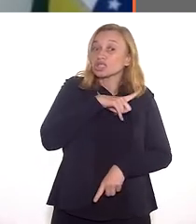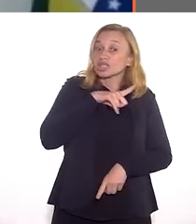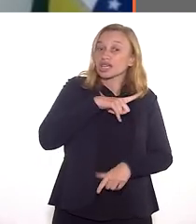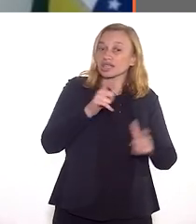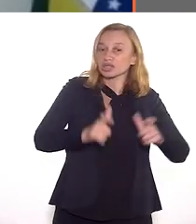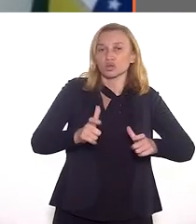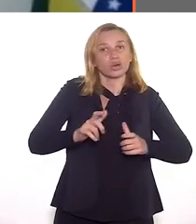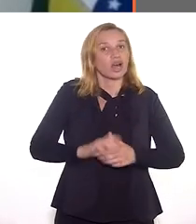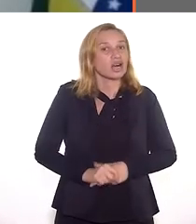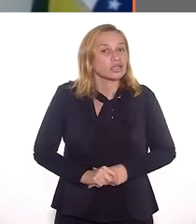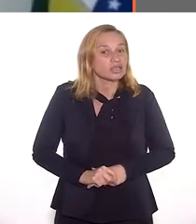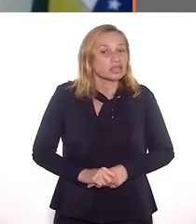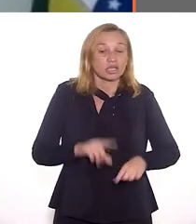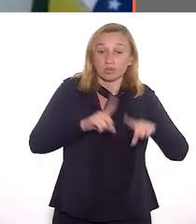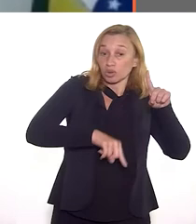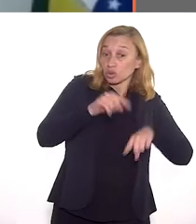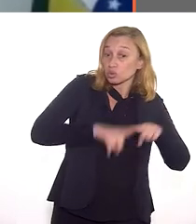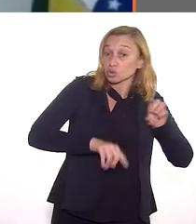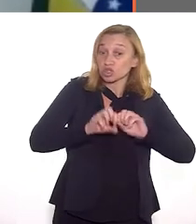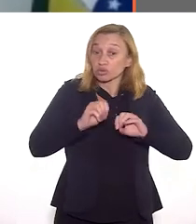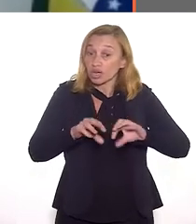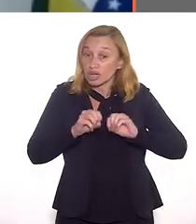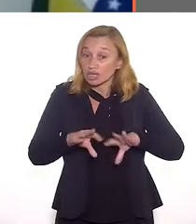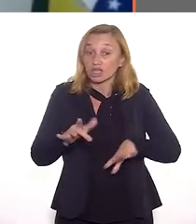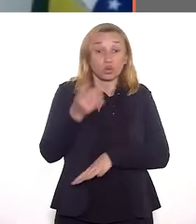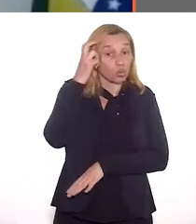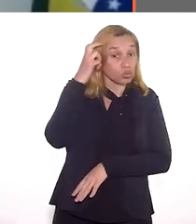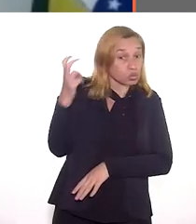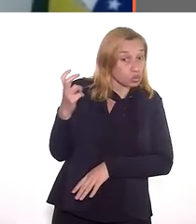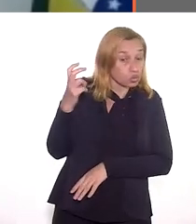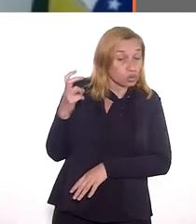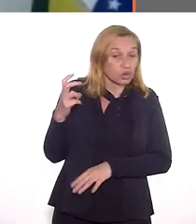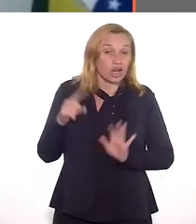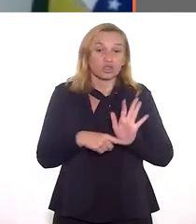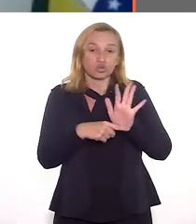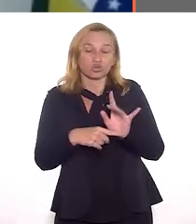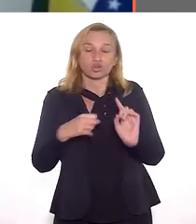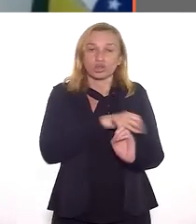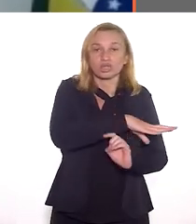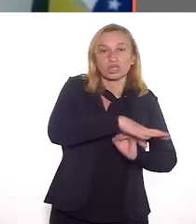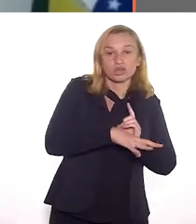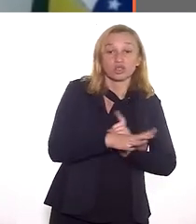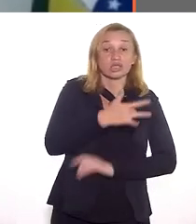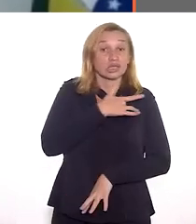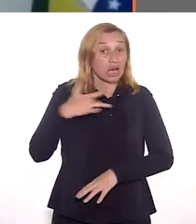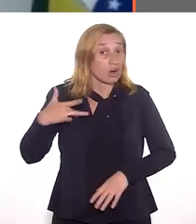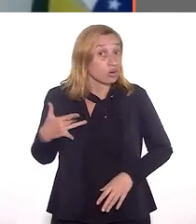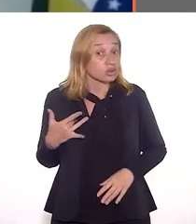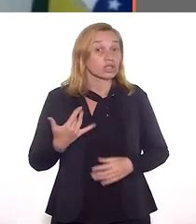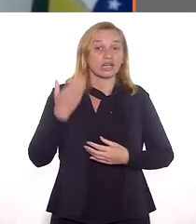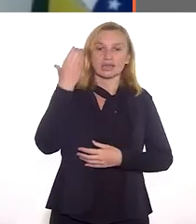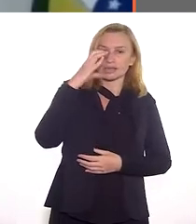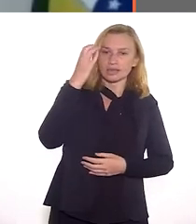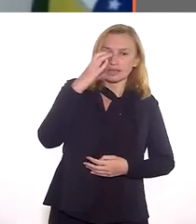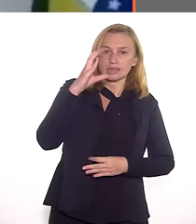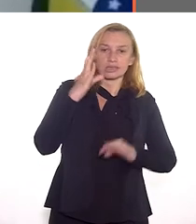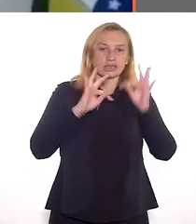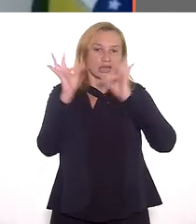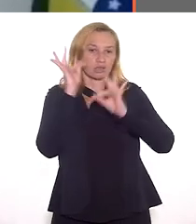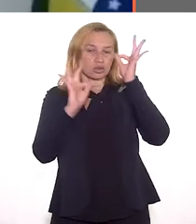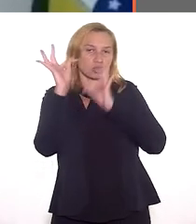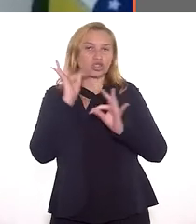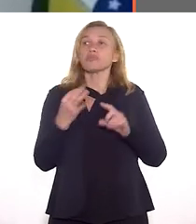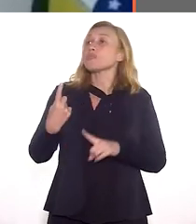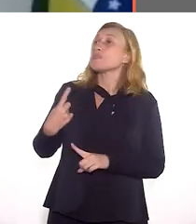equipamentos que existem nesses territórios. Equipamentos educacionais, equipamentos de cultura, de assistência social, de